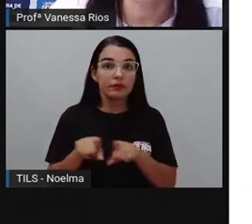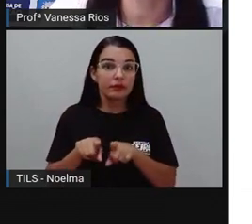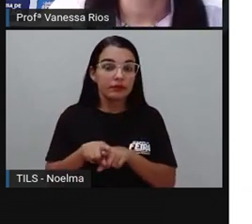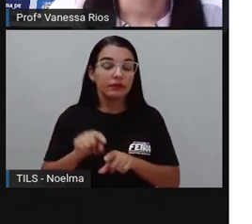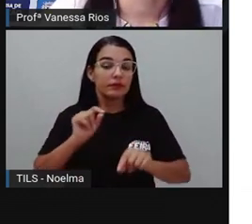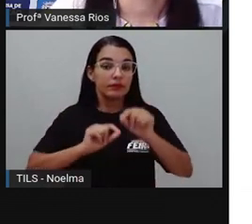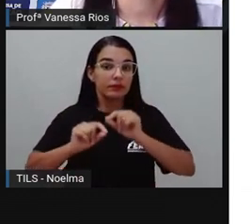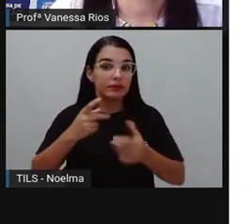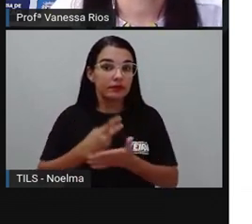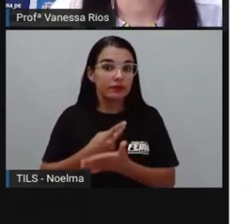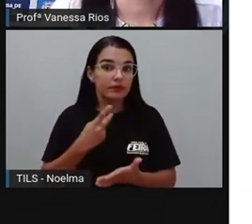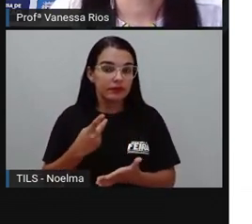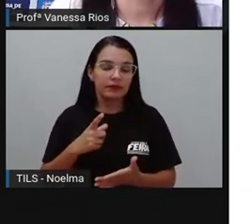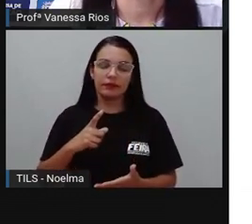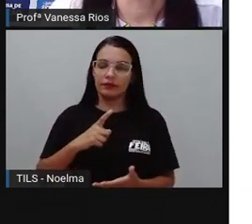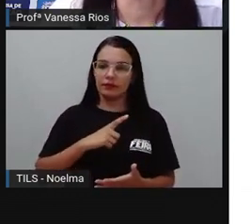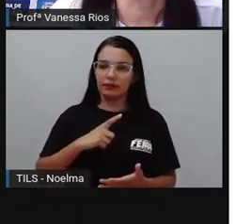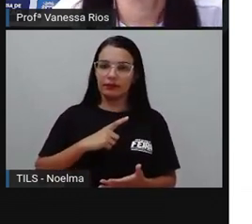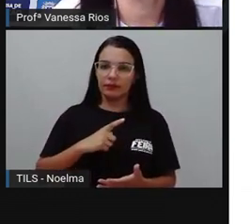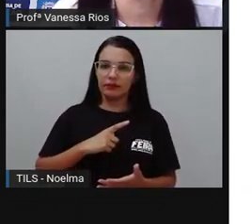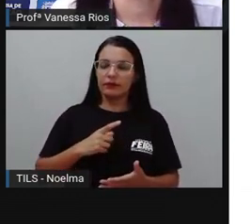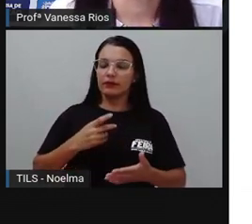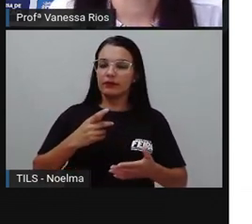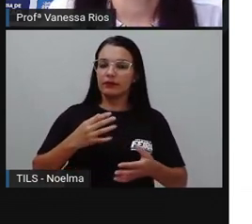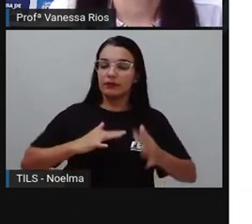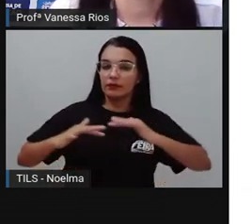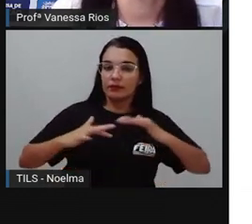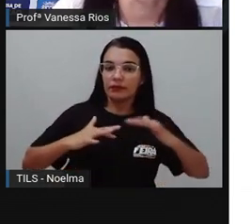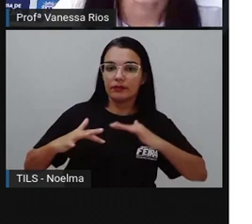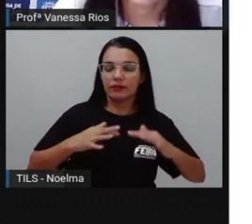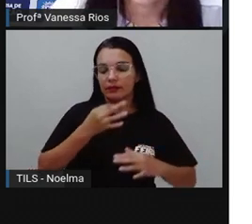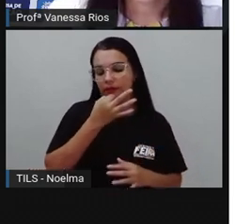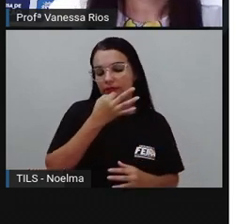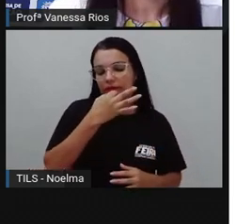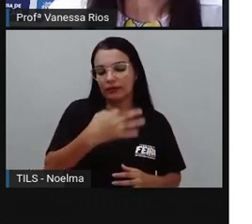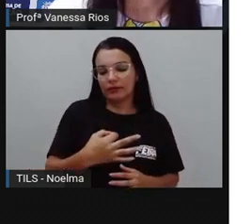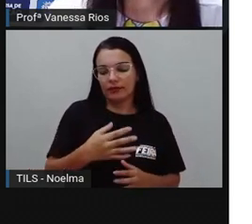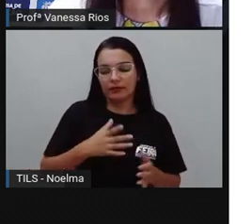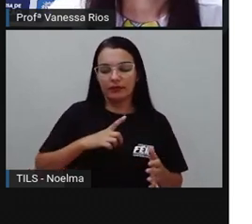também de quem está tendo contato, de quem está tendo acesso.